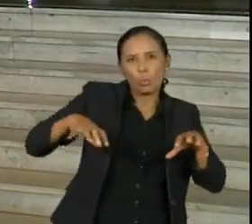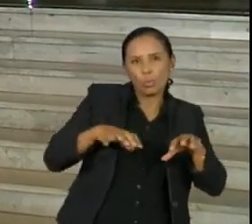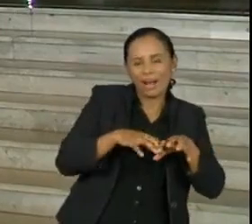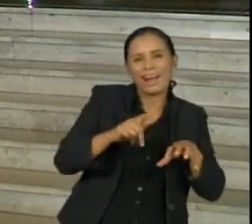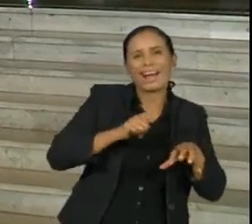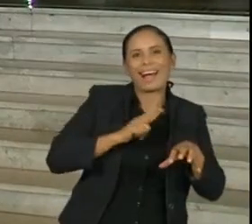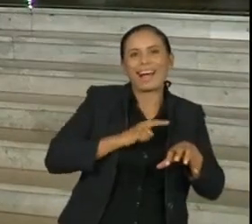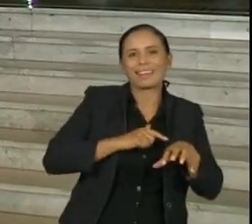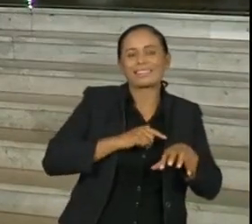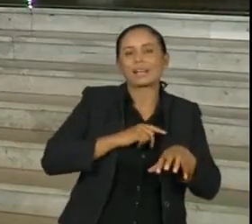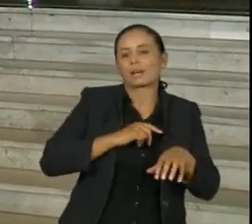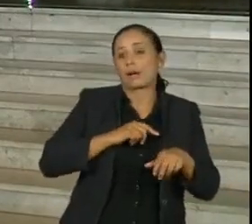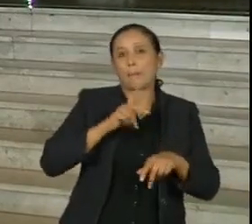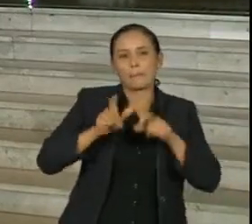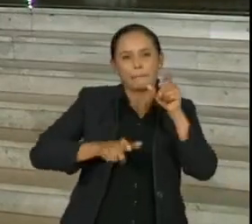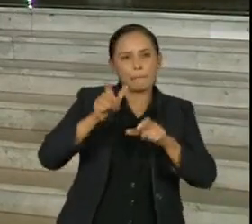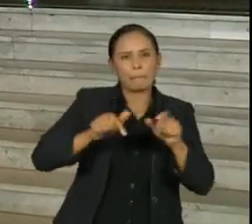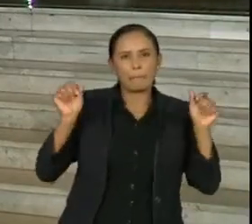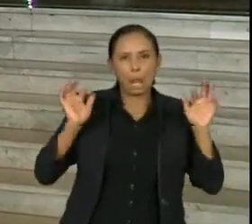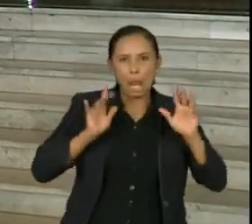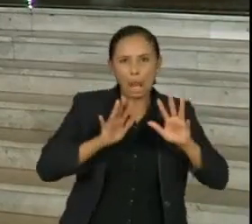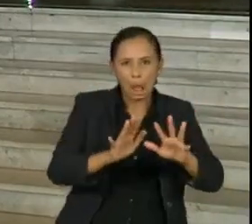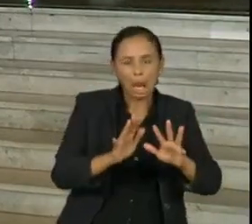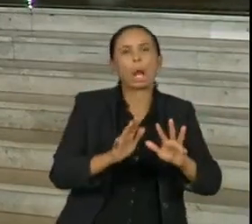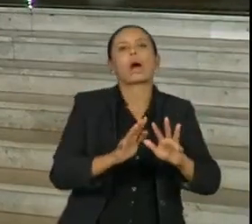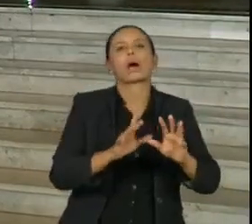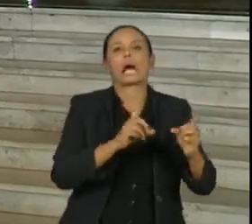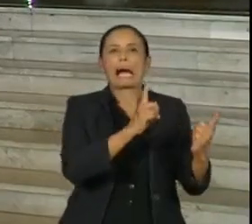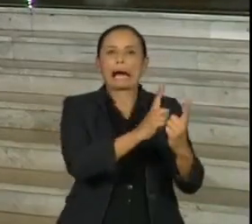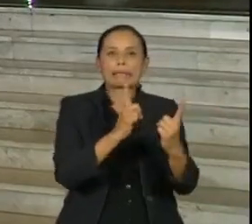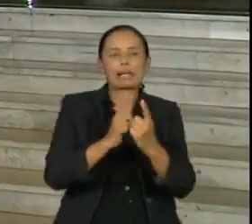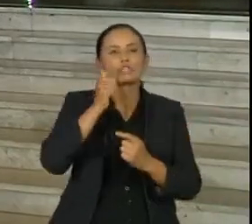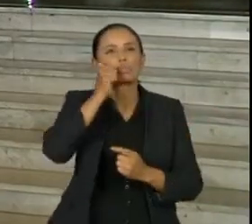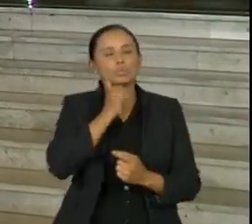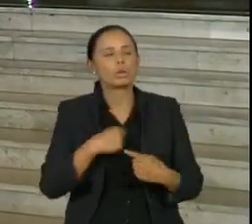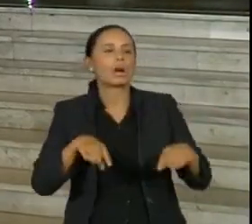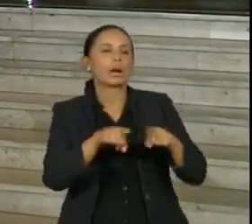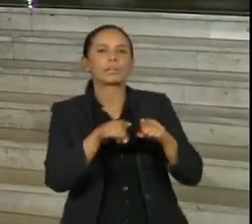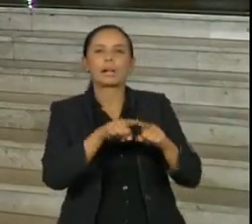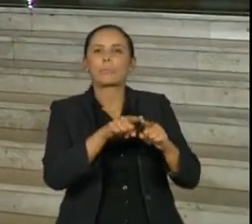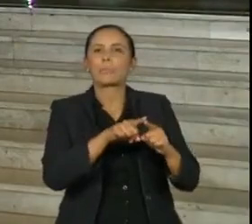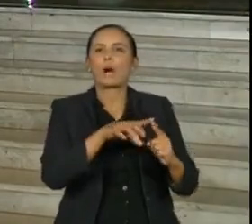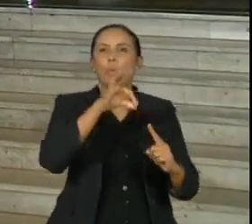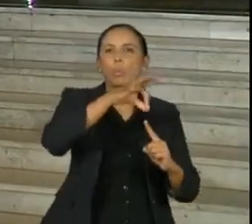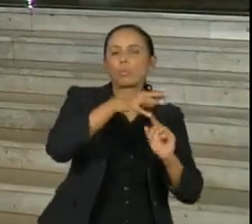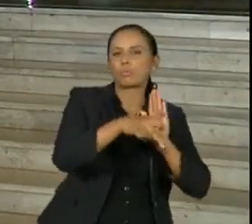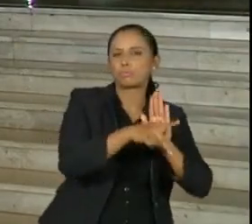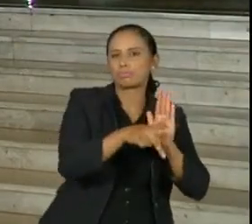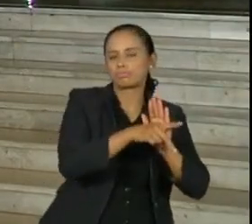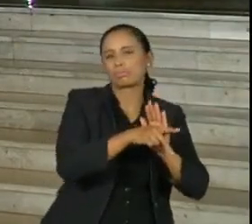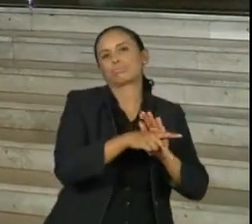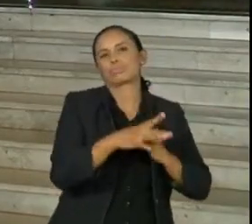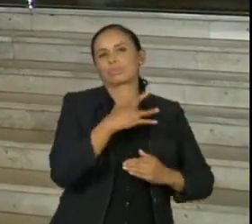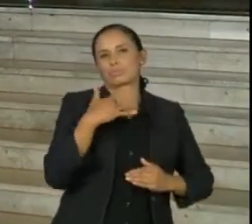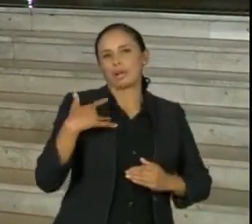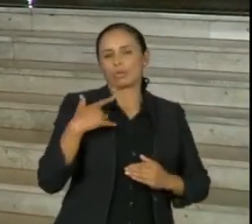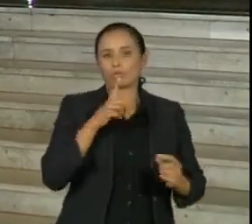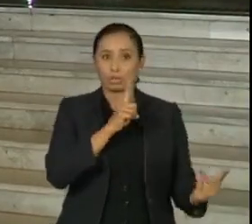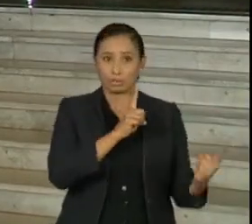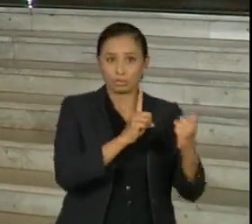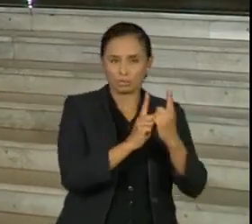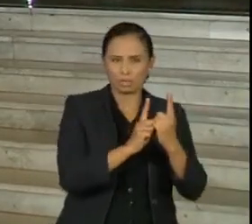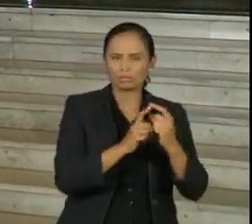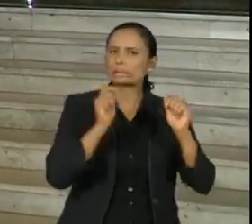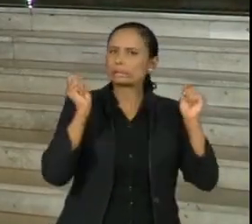população, também nos postos de saúde. Uma comissão vai investigar as denúncias que poderão ser enviadas